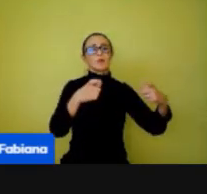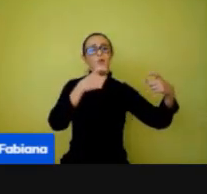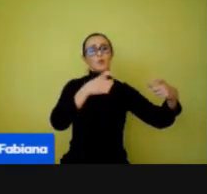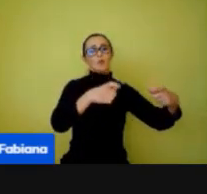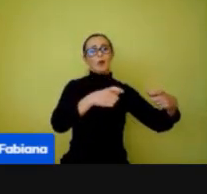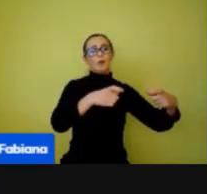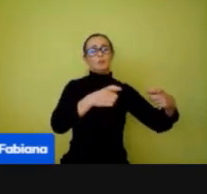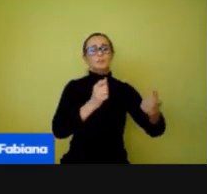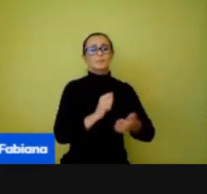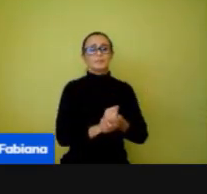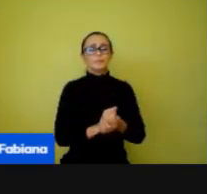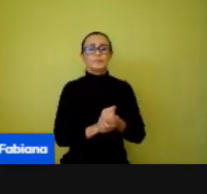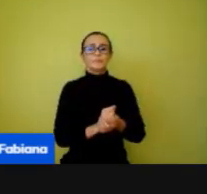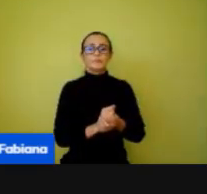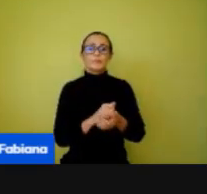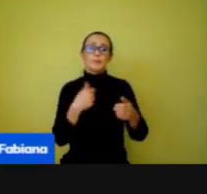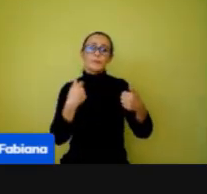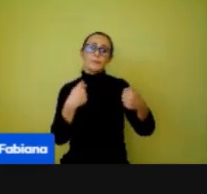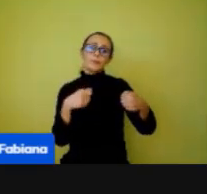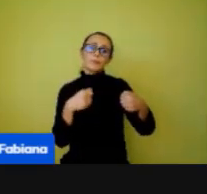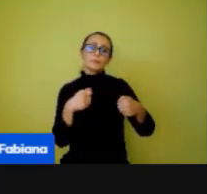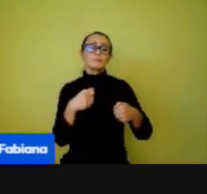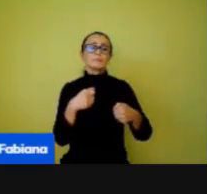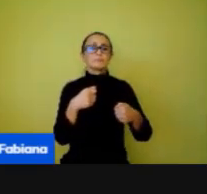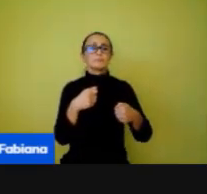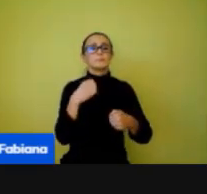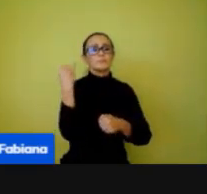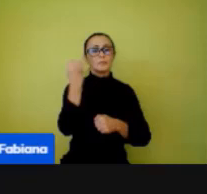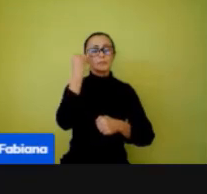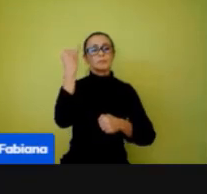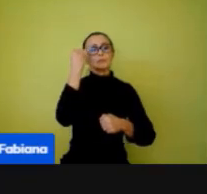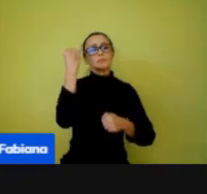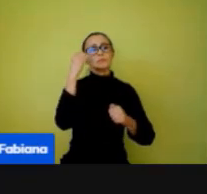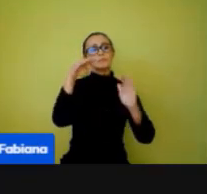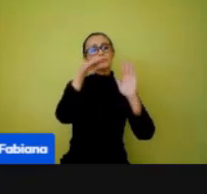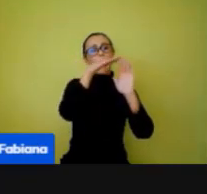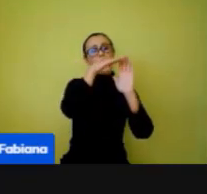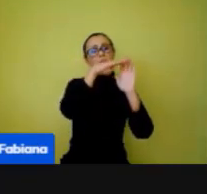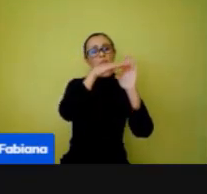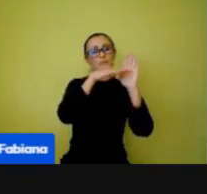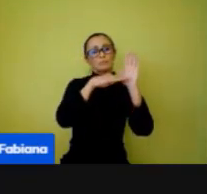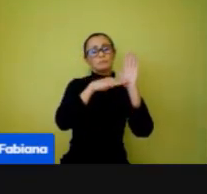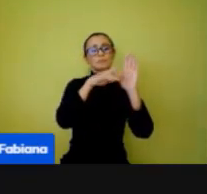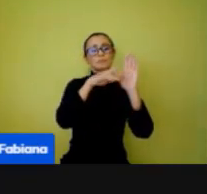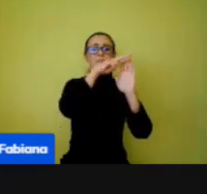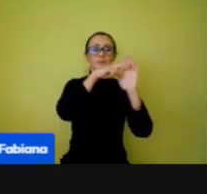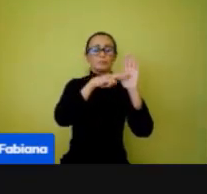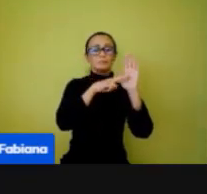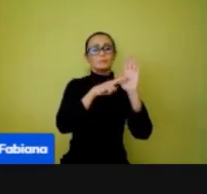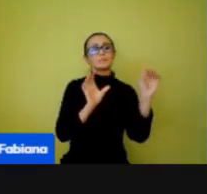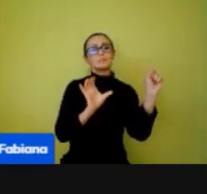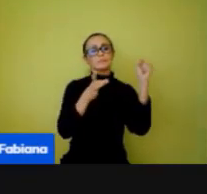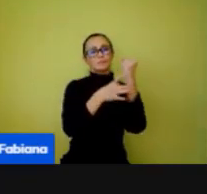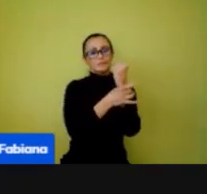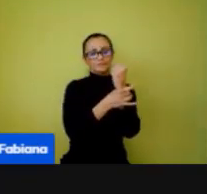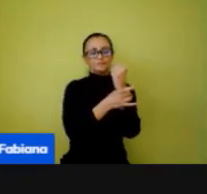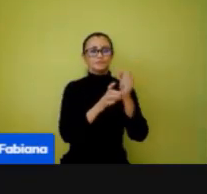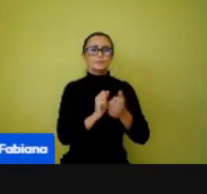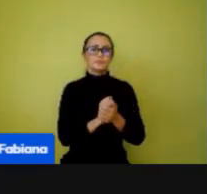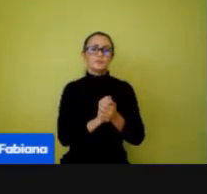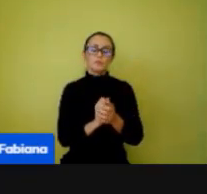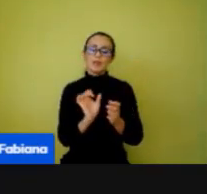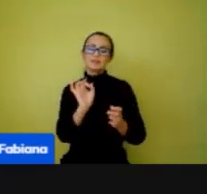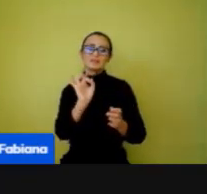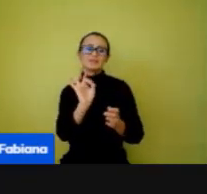cuidados de biossegurança. Então, não é, professor, para você ficar em sala de aula, tá?